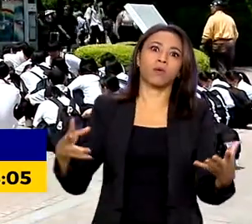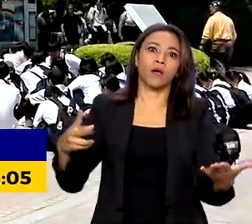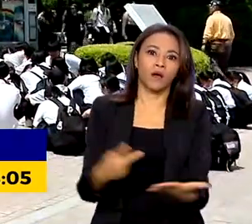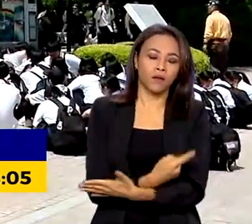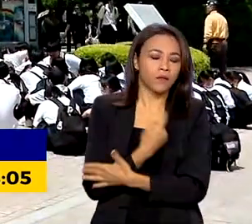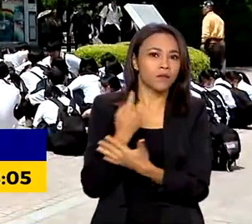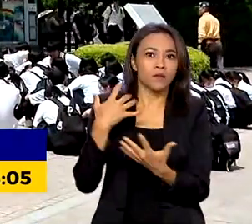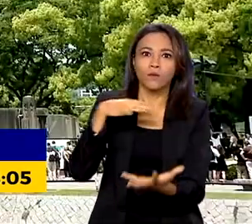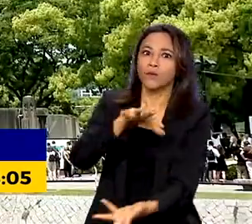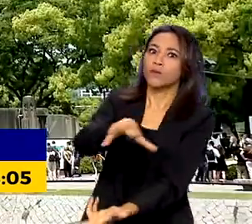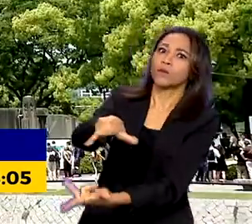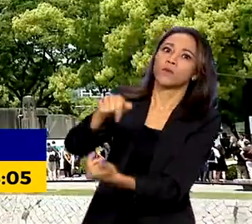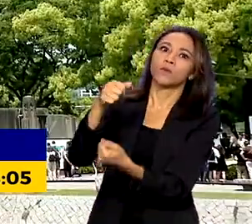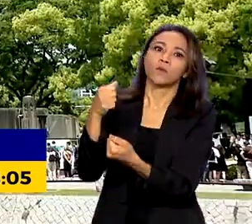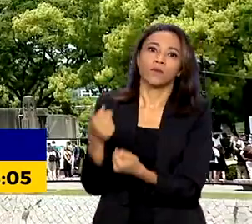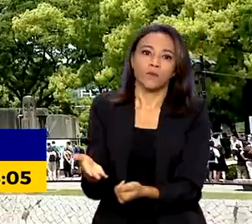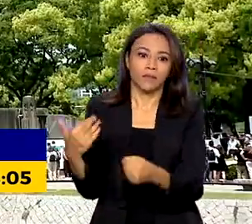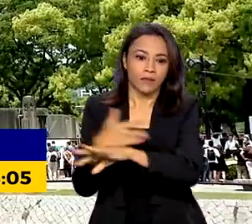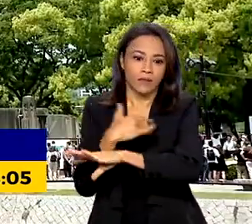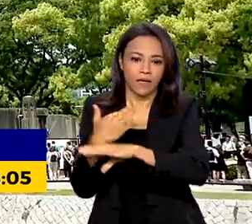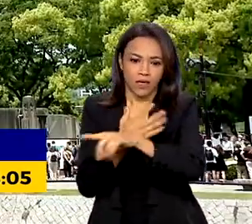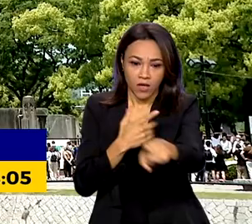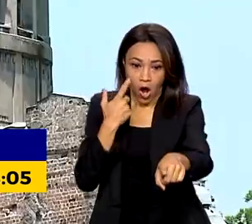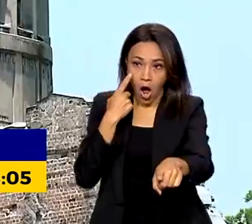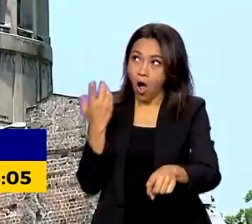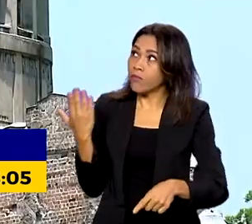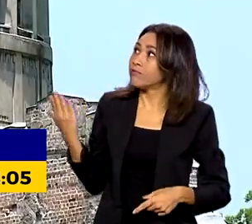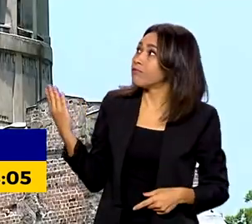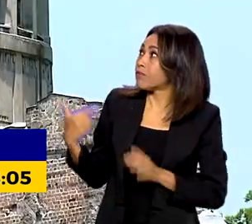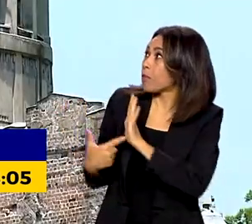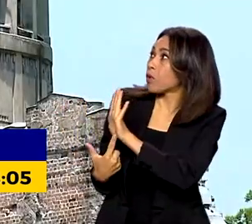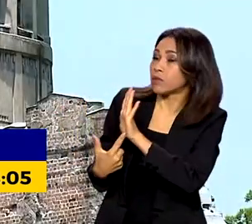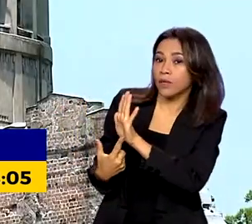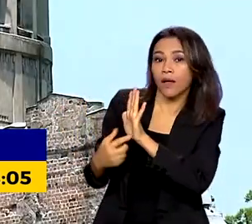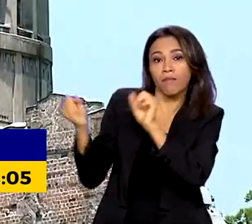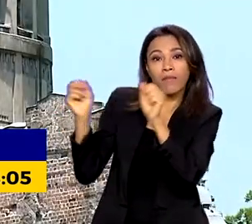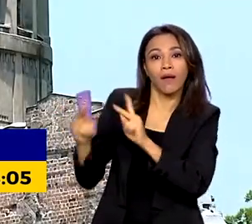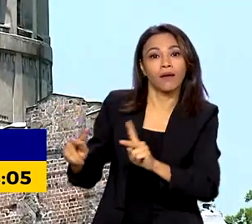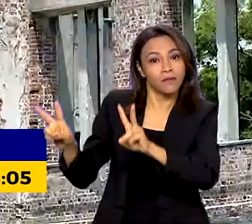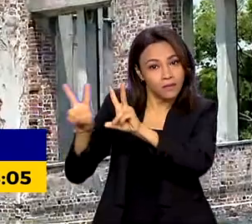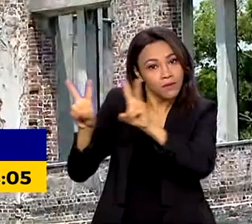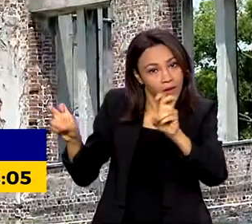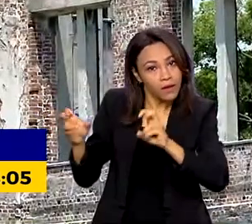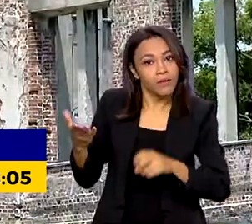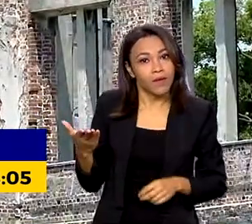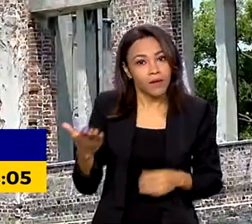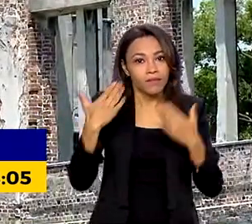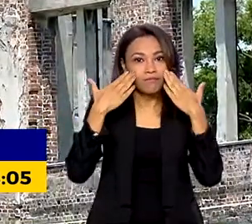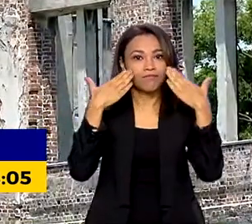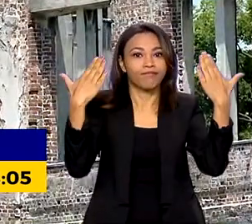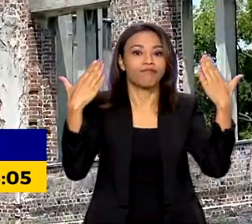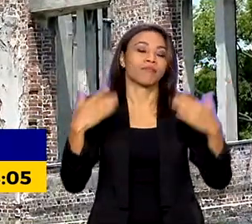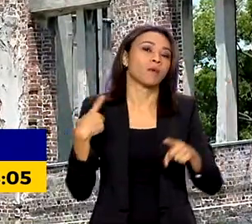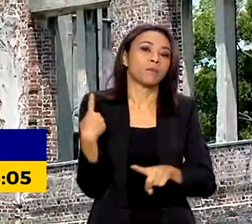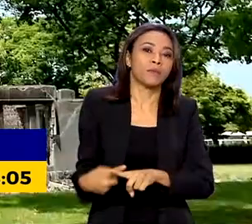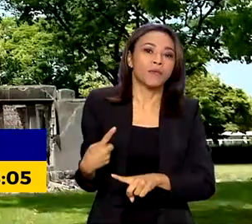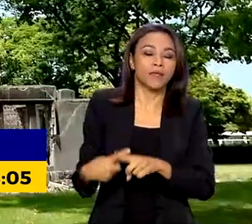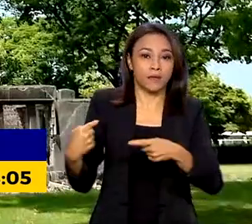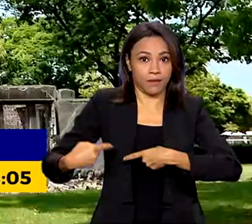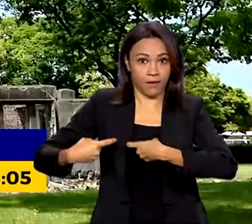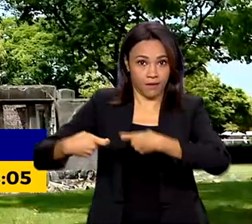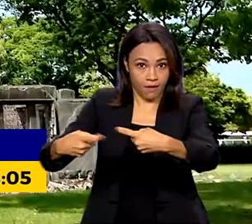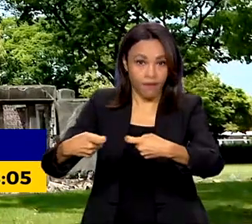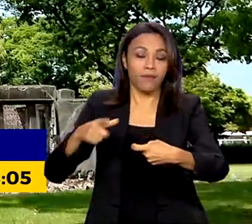em todo o planeta. Com as ruínas à mostra, a paz vira tema evidente, principalmente porque a guerra